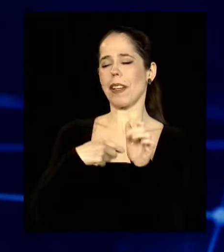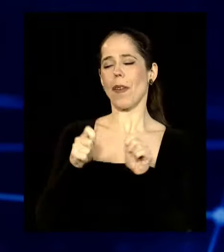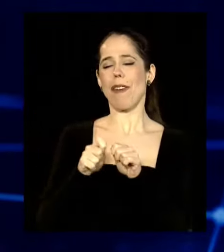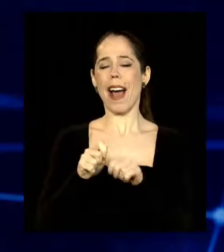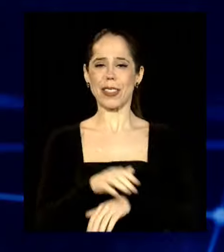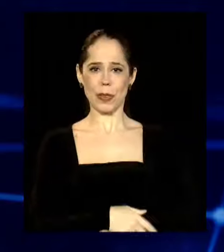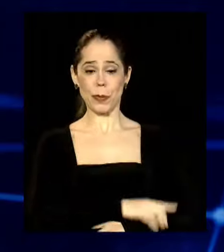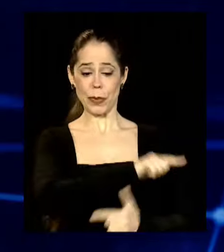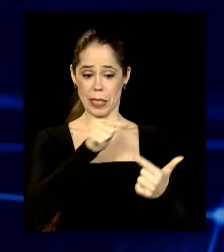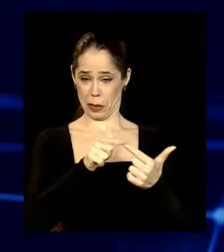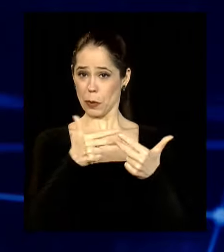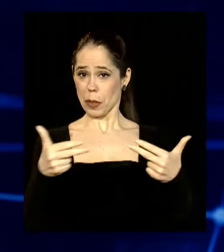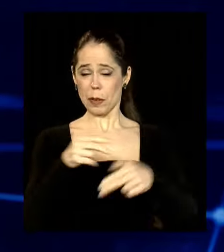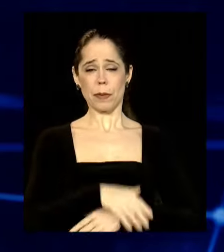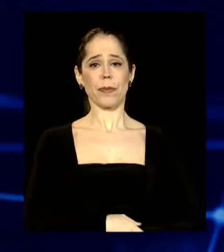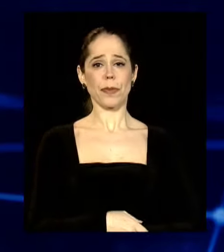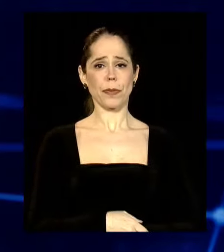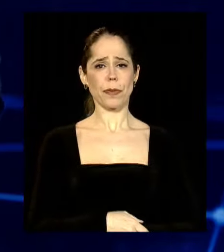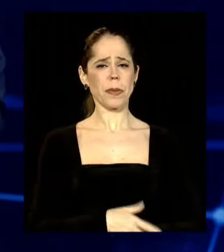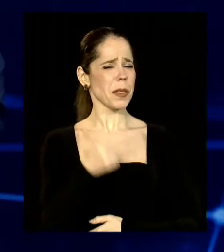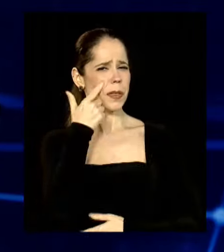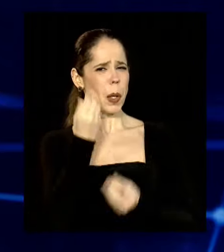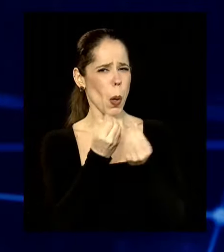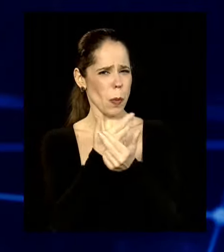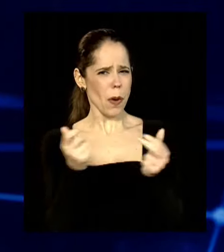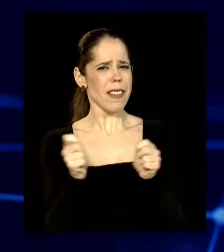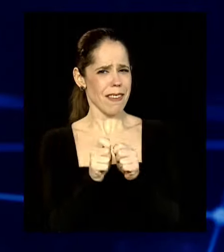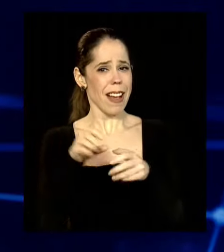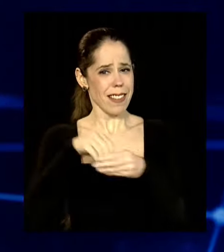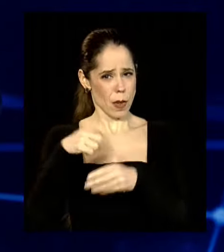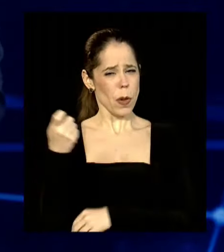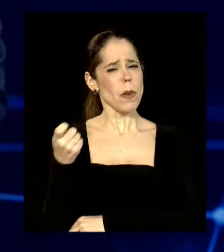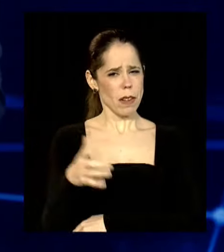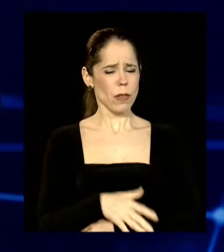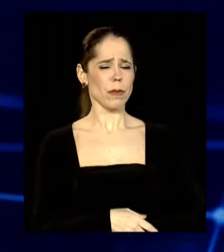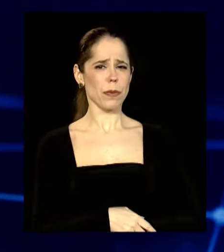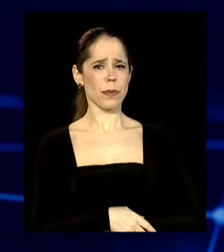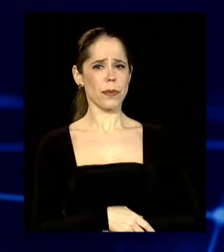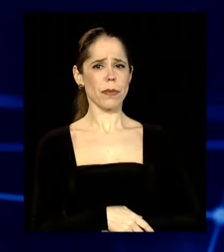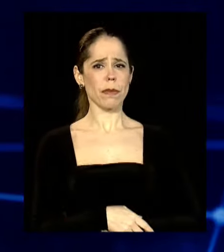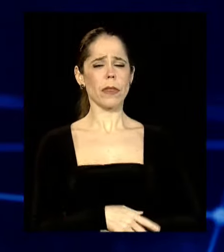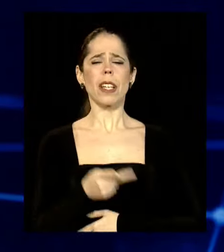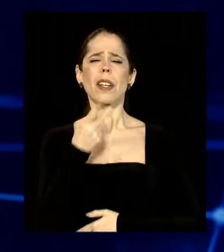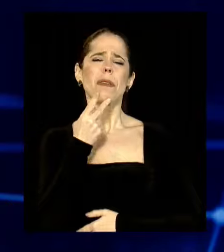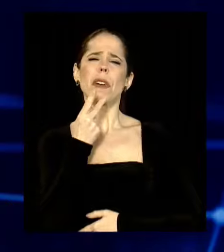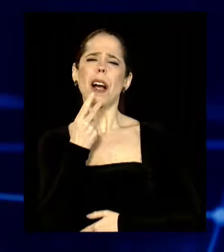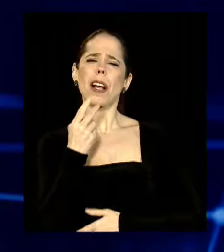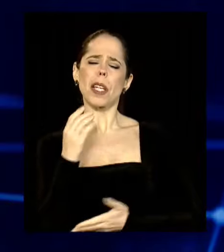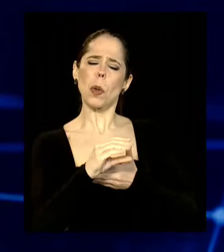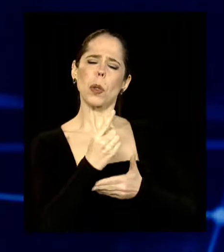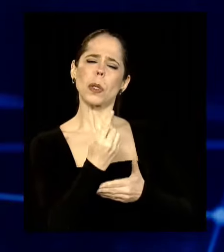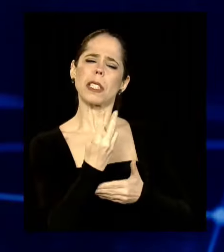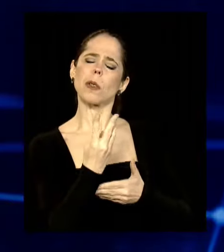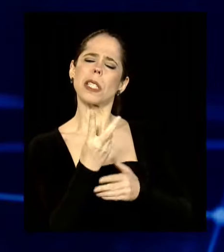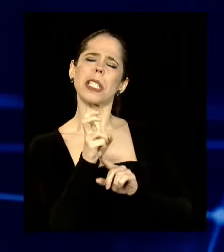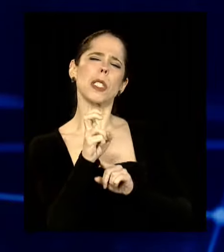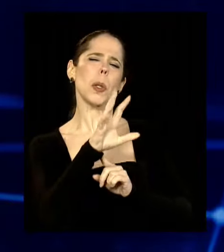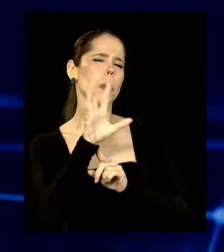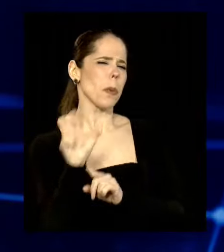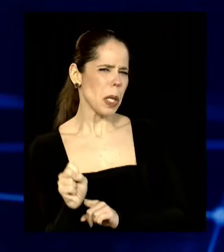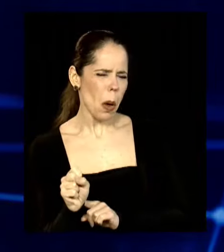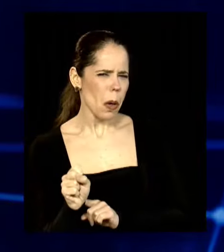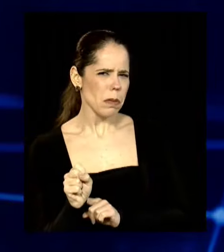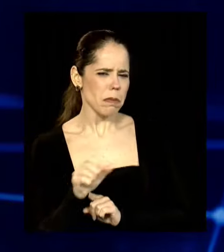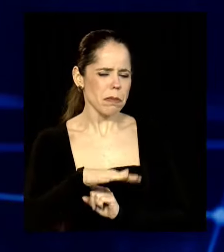Segundo, vamos ver como que as coisas são feitas no Rio Grande do Sul. Fala que botou 135 milhões na merenda.